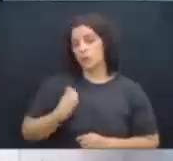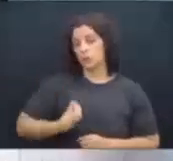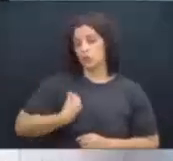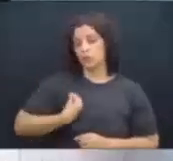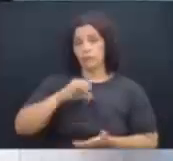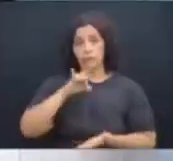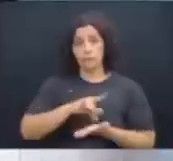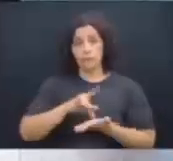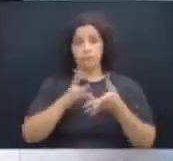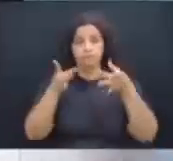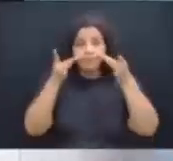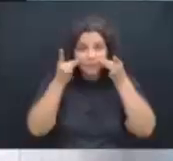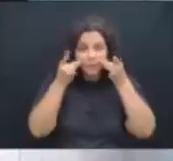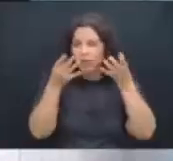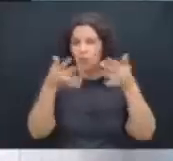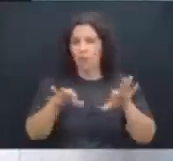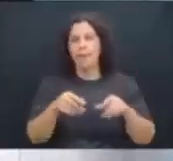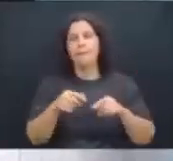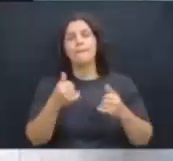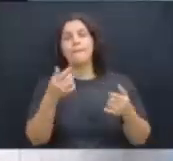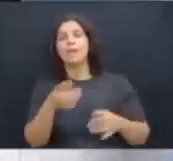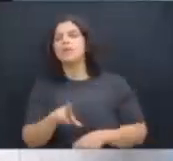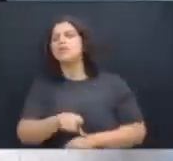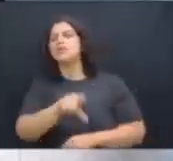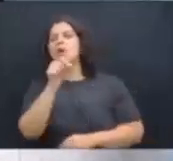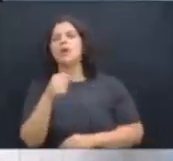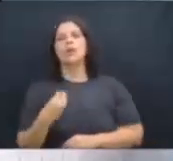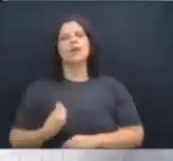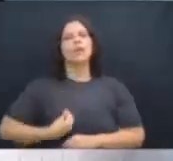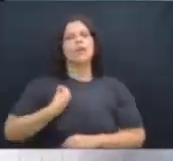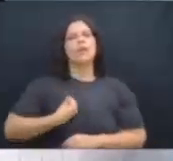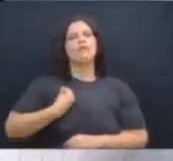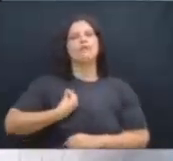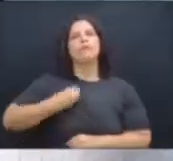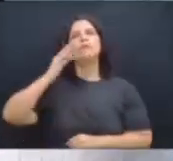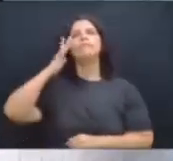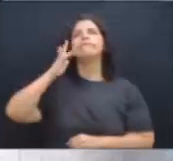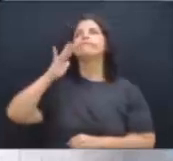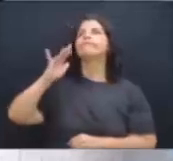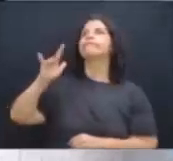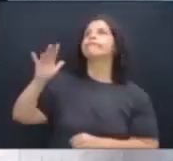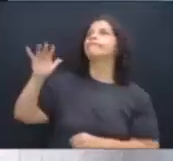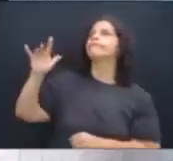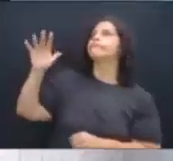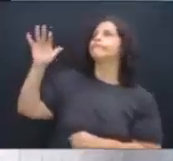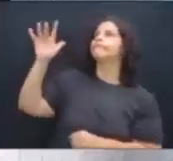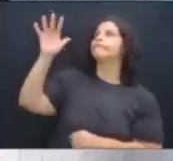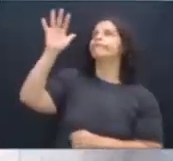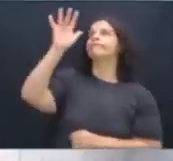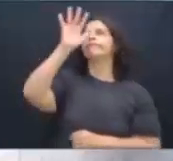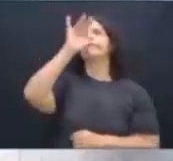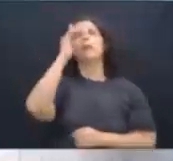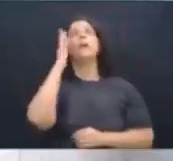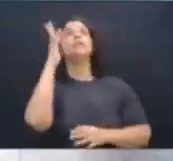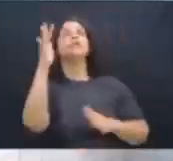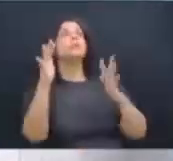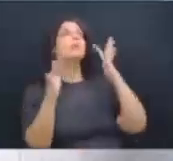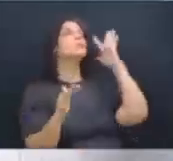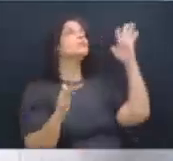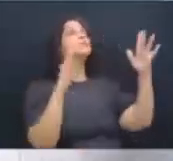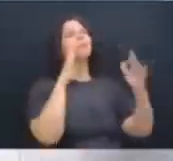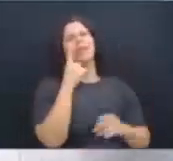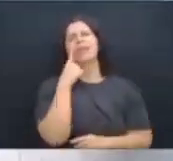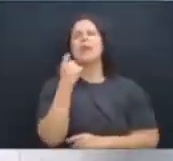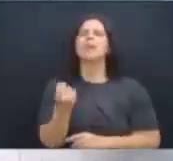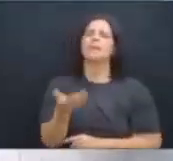a realidade. Elas preferem viver a fantasia. Porque a fantasia é sempre mais